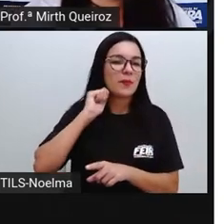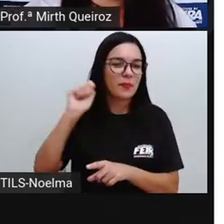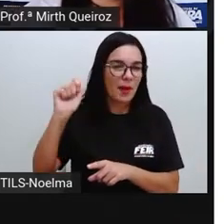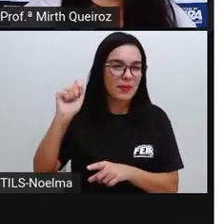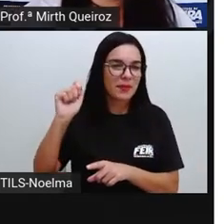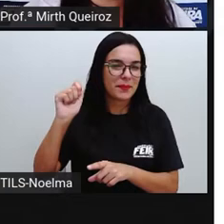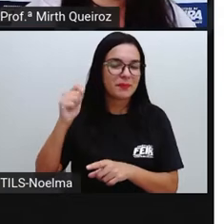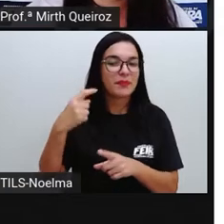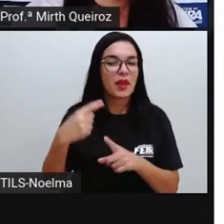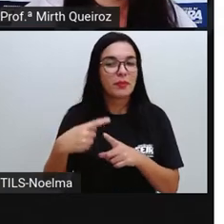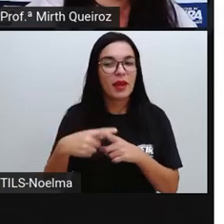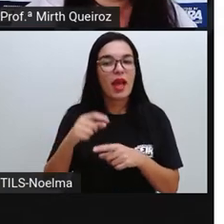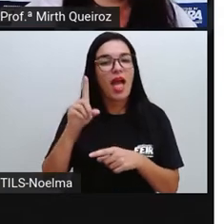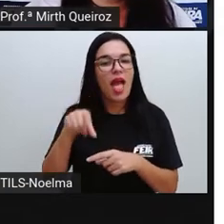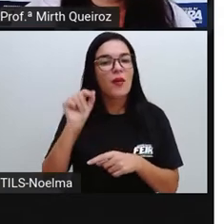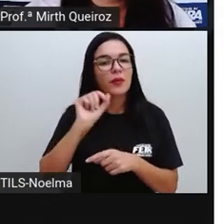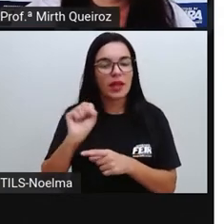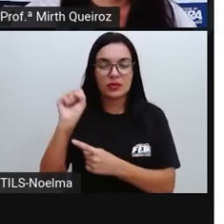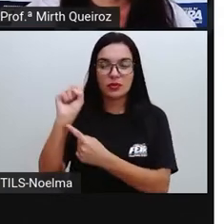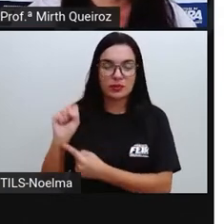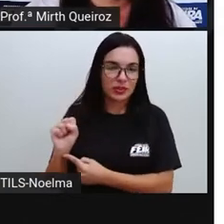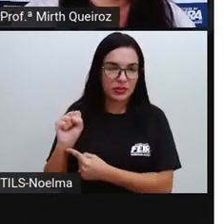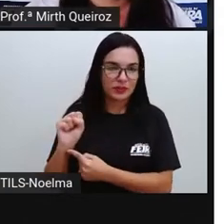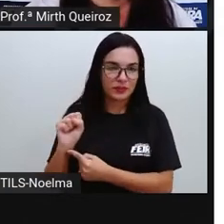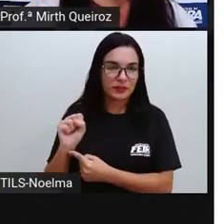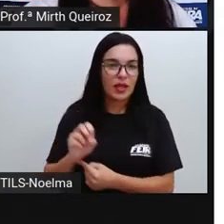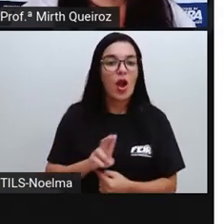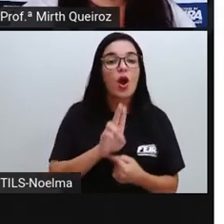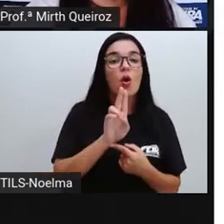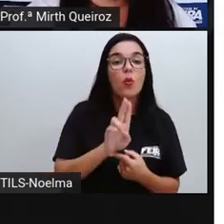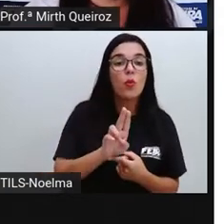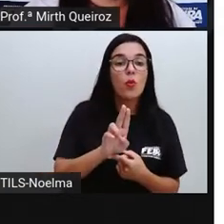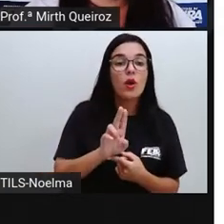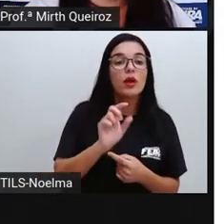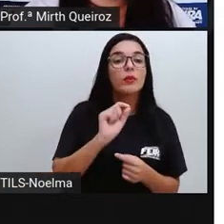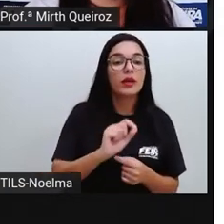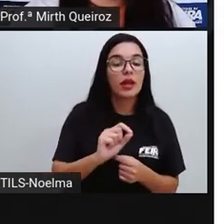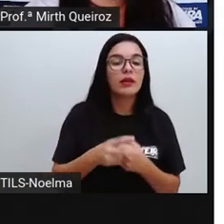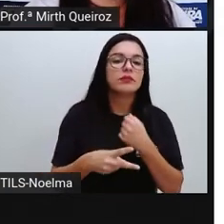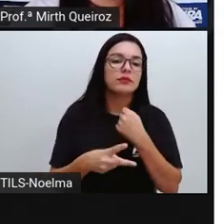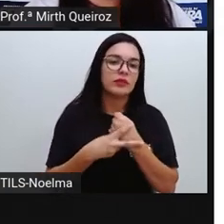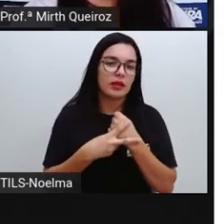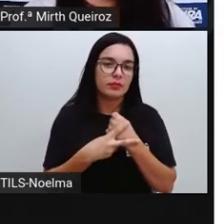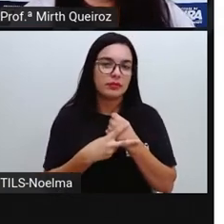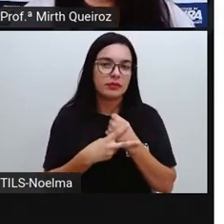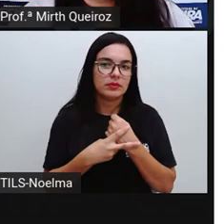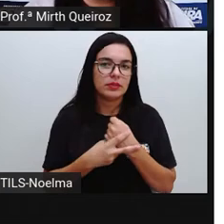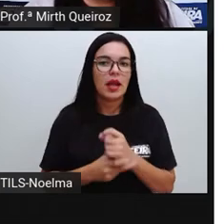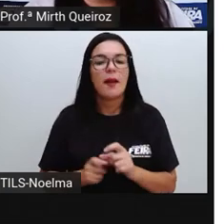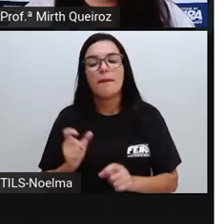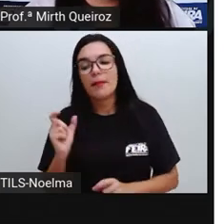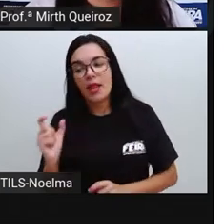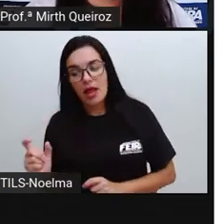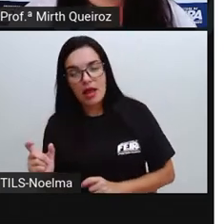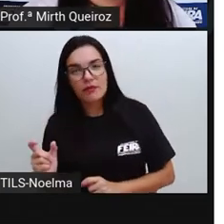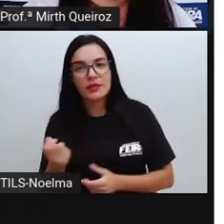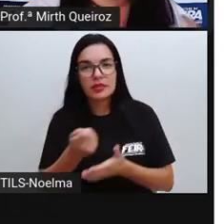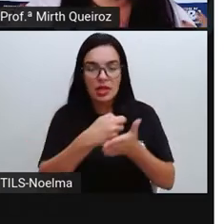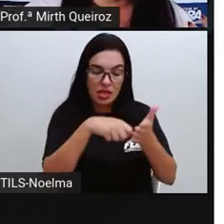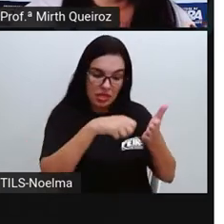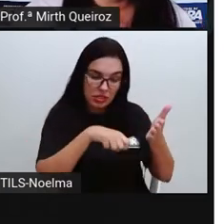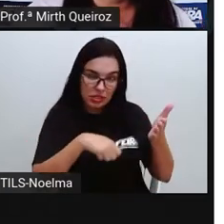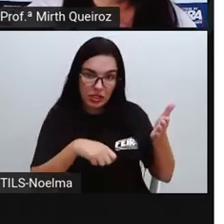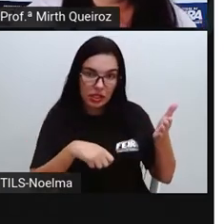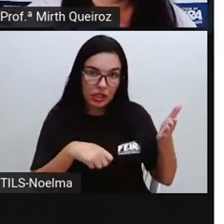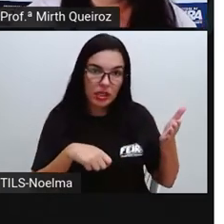olha, o verbo com U, o substantivo com L. São palavras que são escritas de forma diferente, porém,